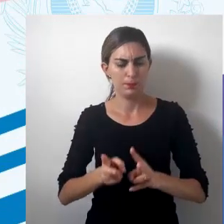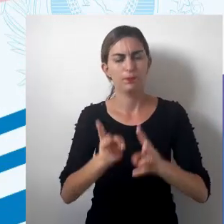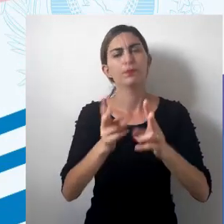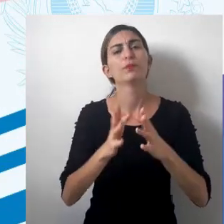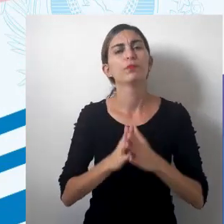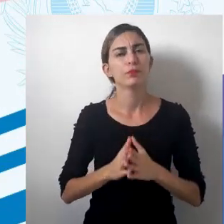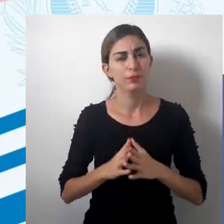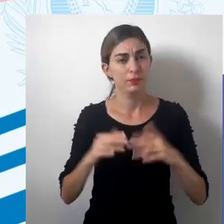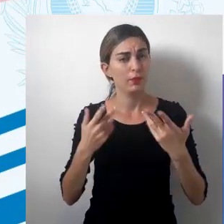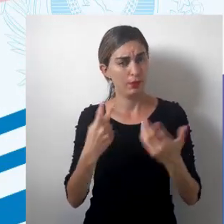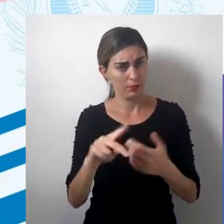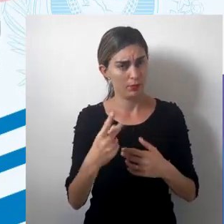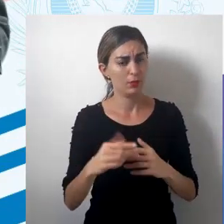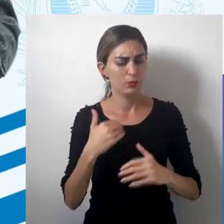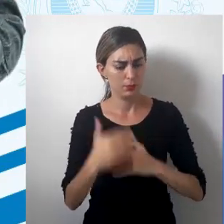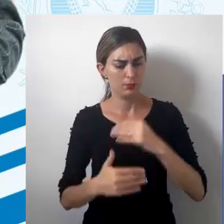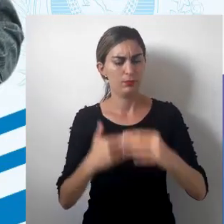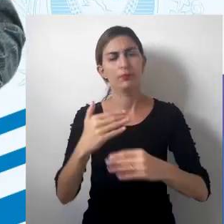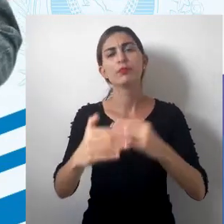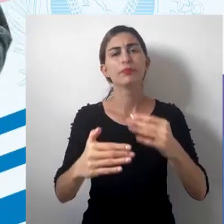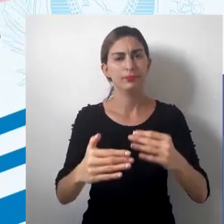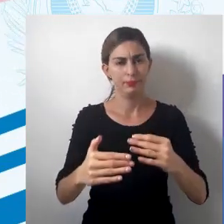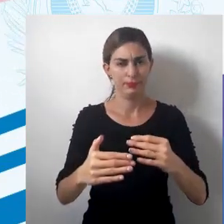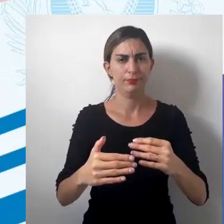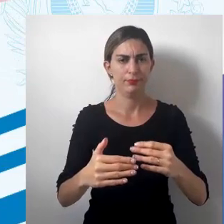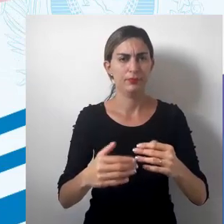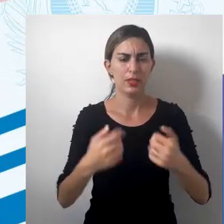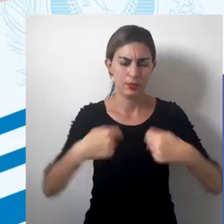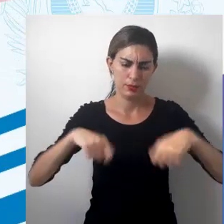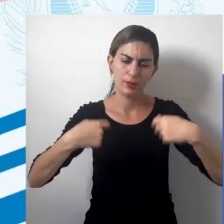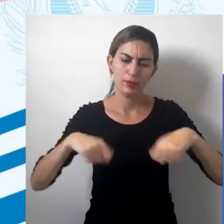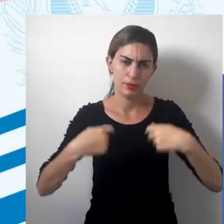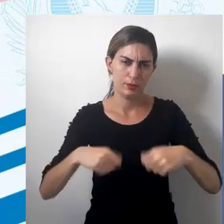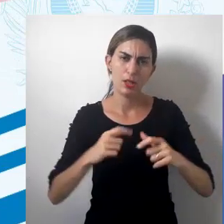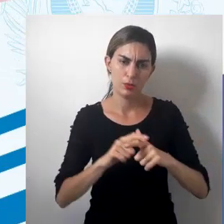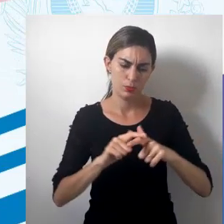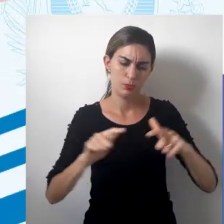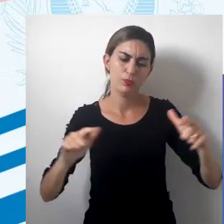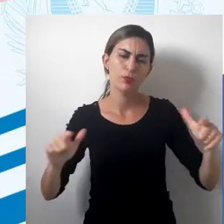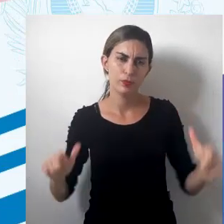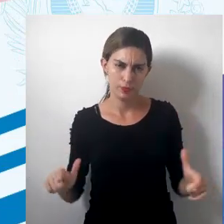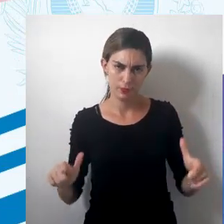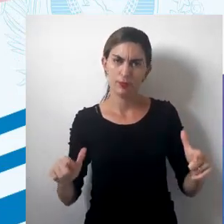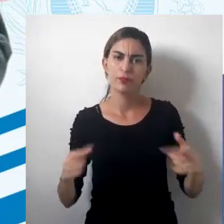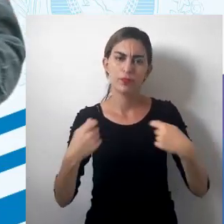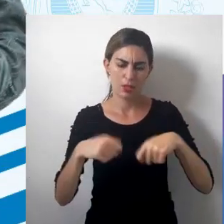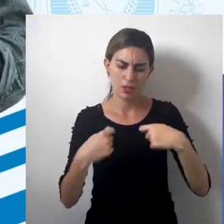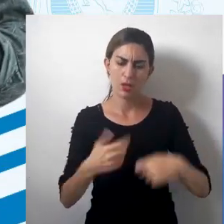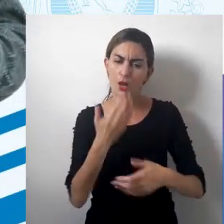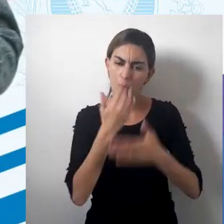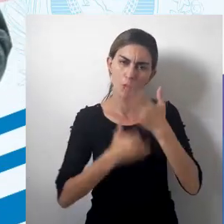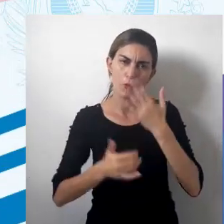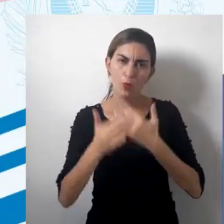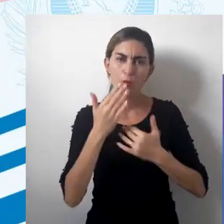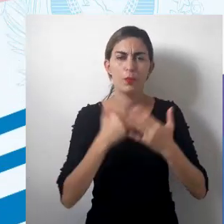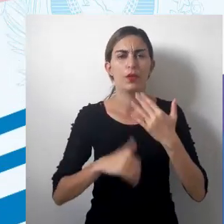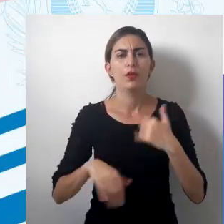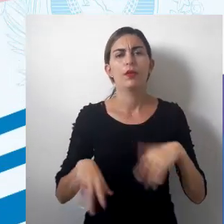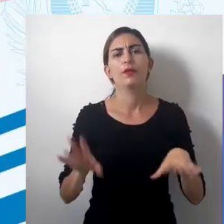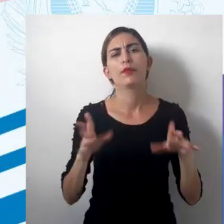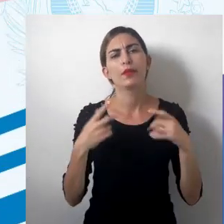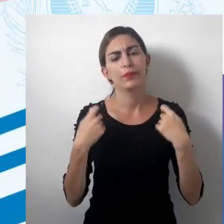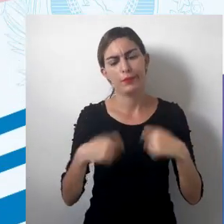Isso daí vai avançando, as necessidades vão aumentando, necessidade de alimentação,